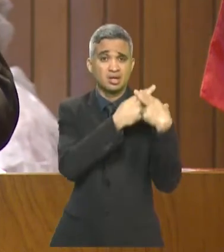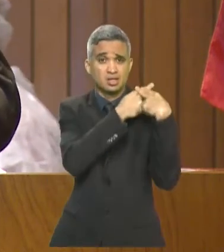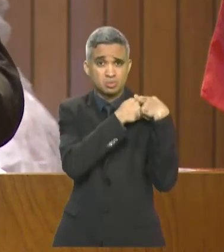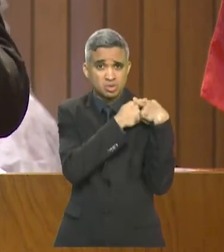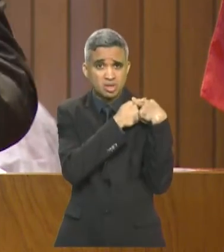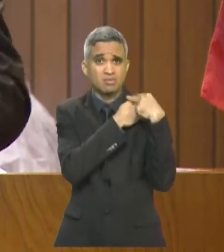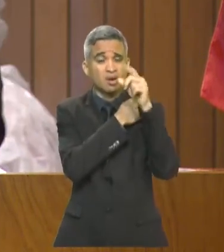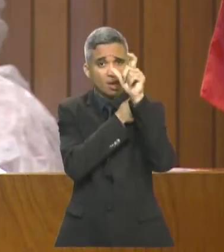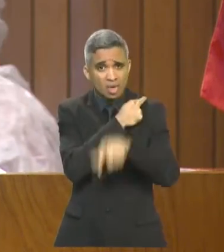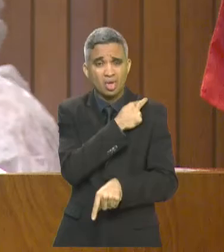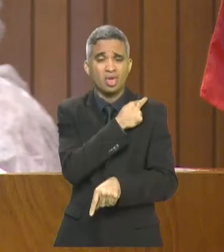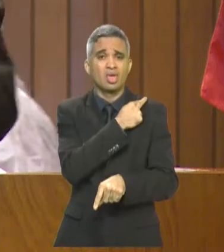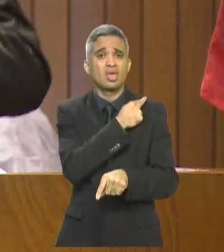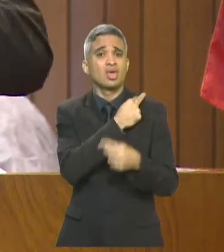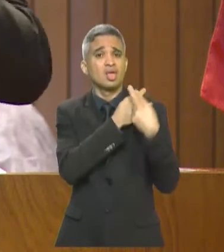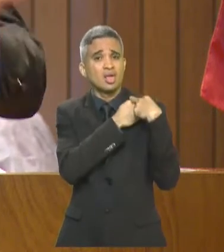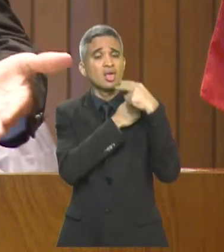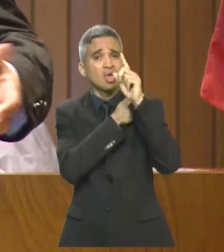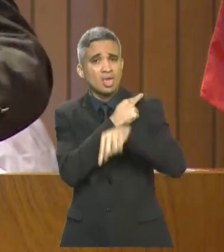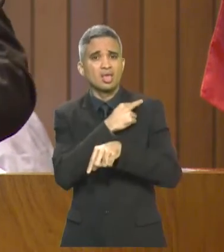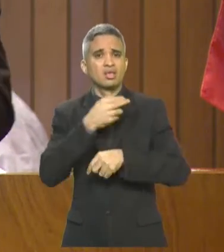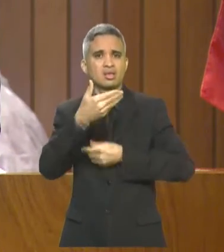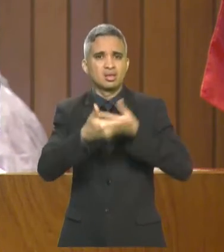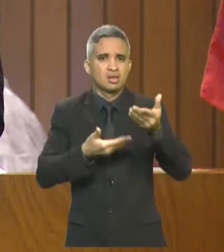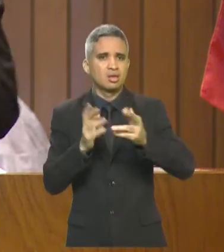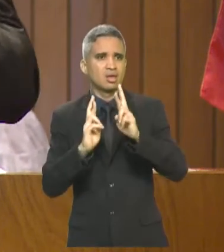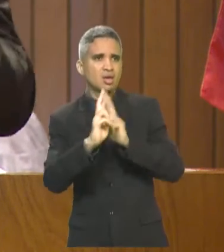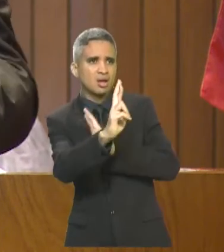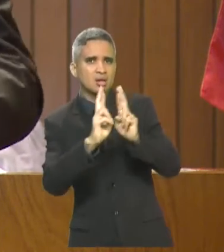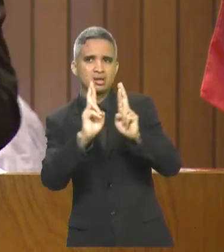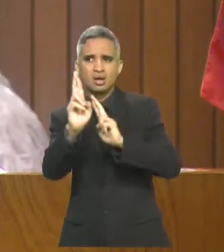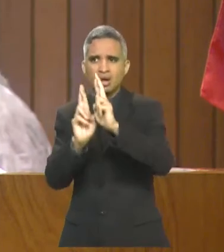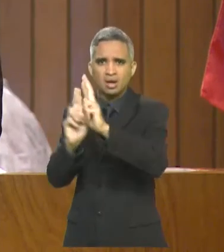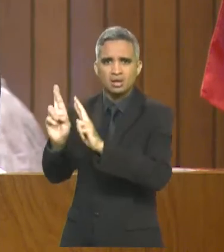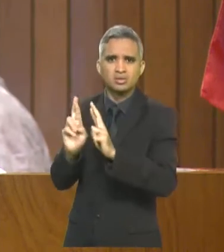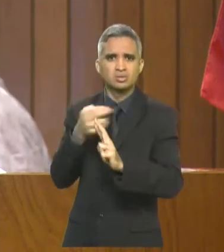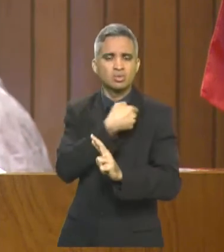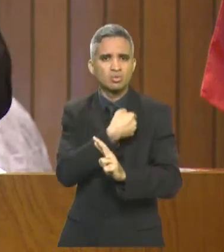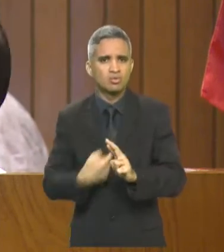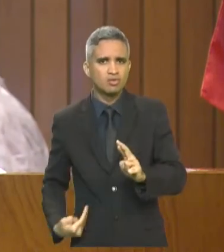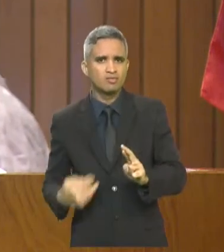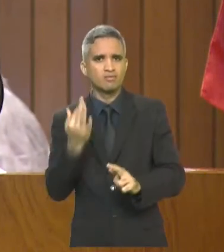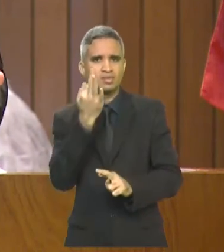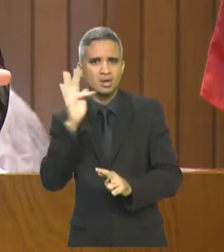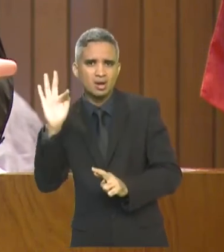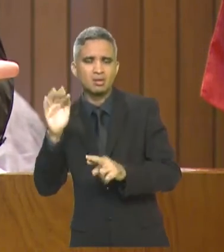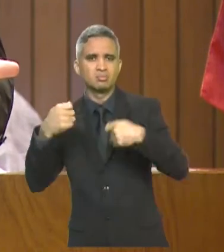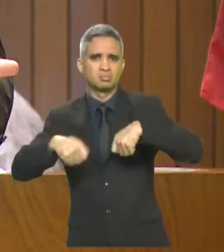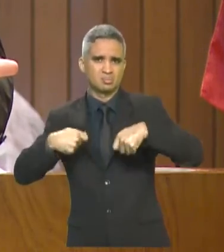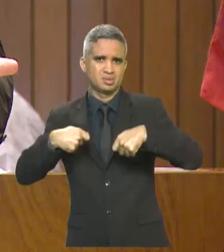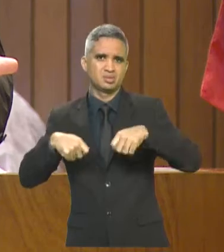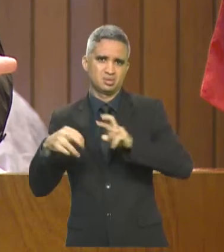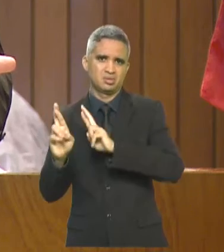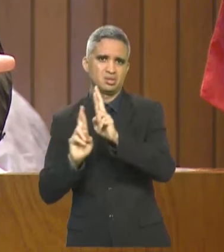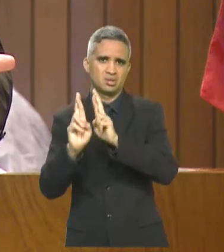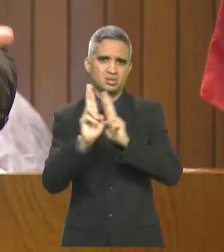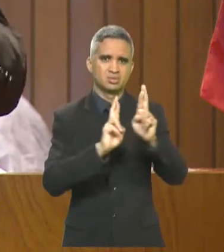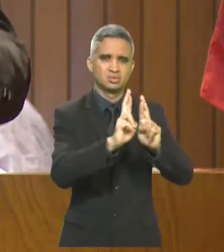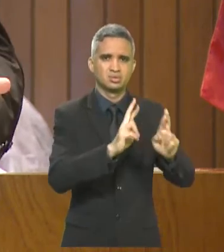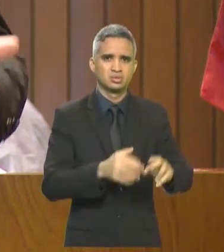possa ter um bom relacionamento com todos os entes, com o governo federal, e mais ainda, governador,